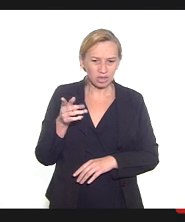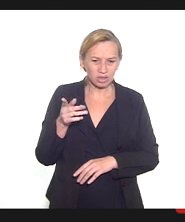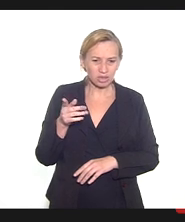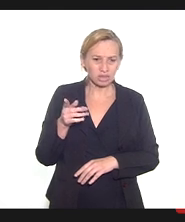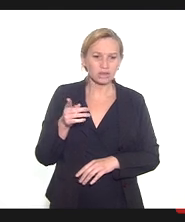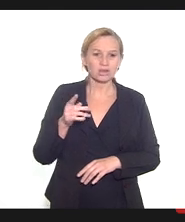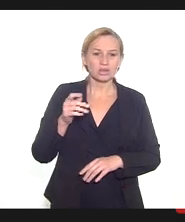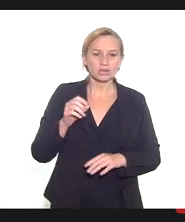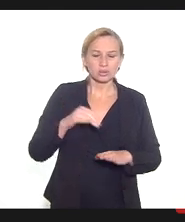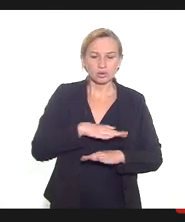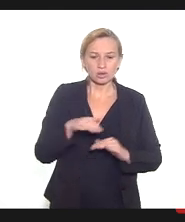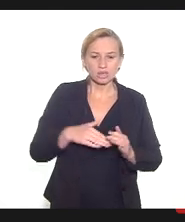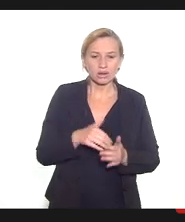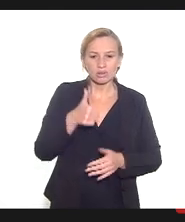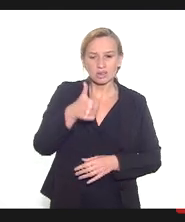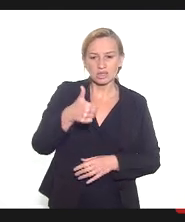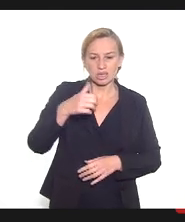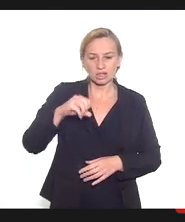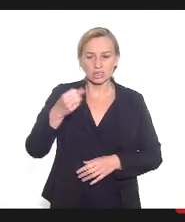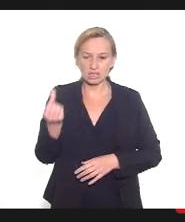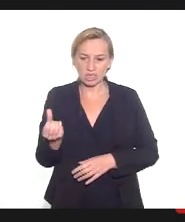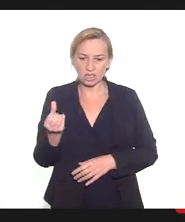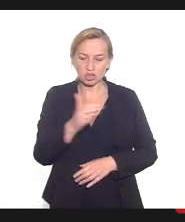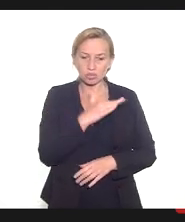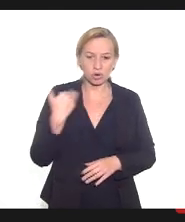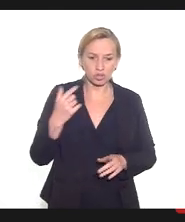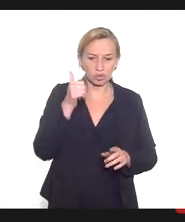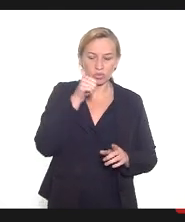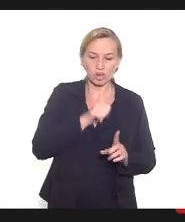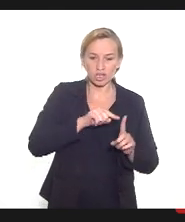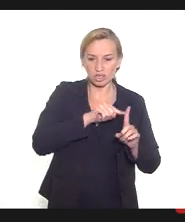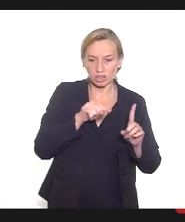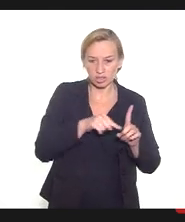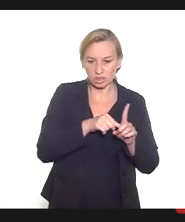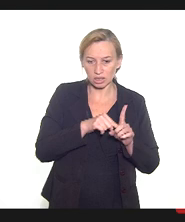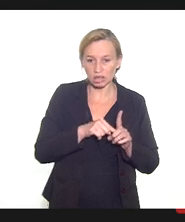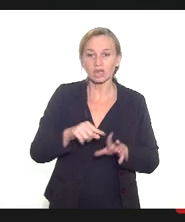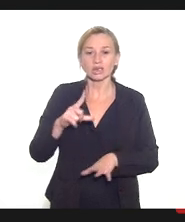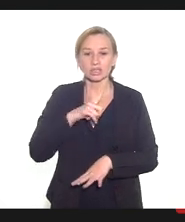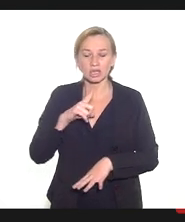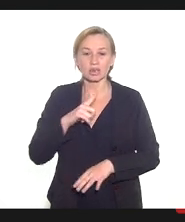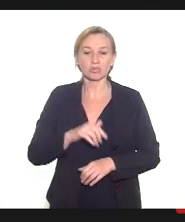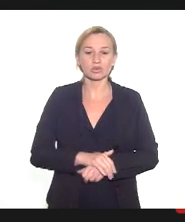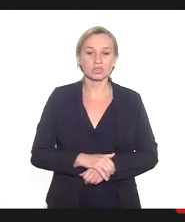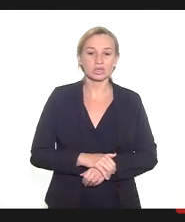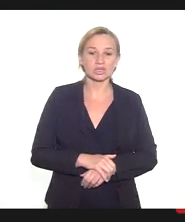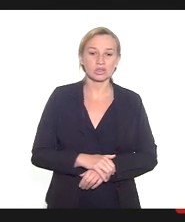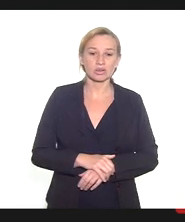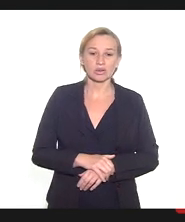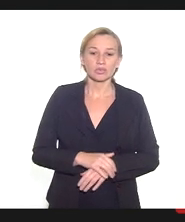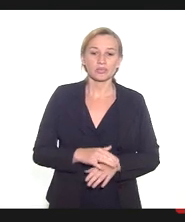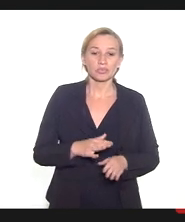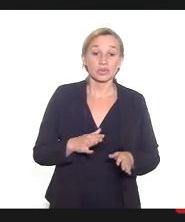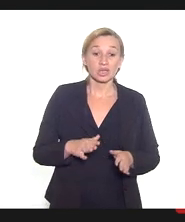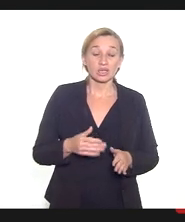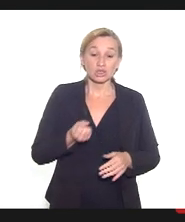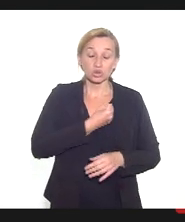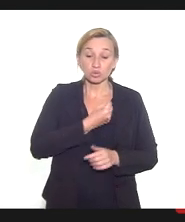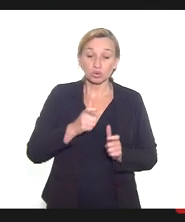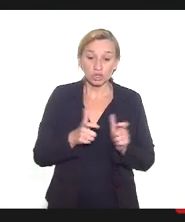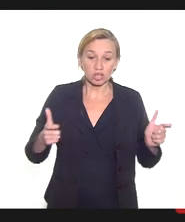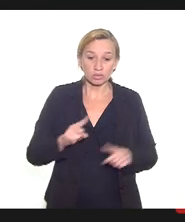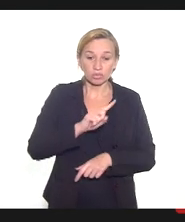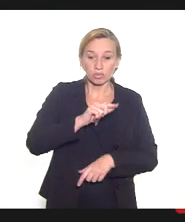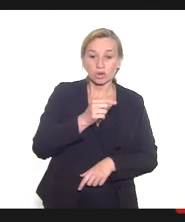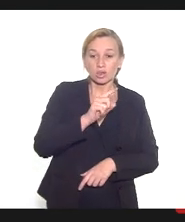totalizava 106 óbitos ingestantes. Como é que nós temos essa proporção tão absurda de 1